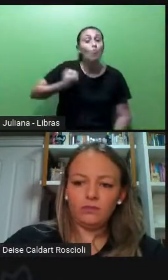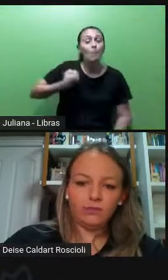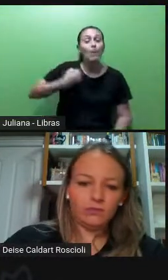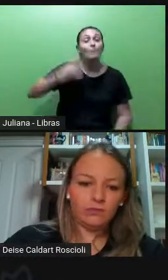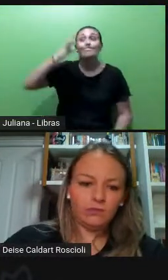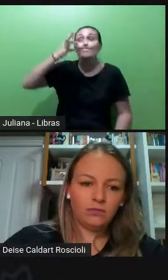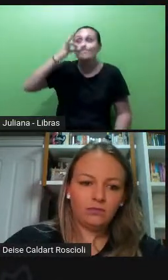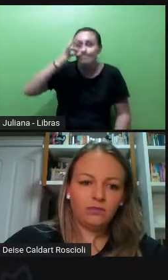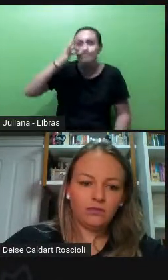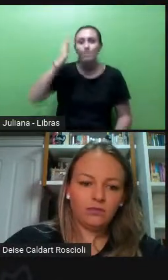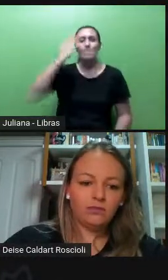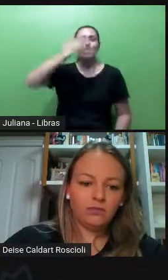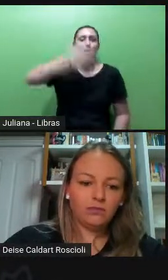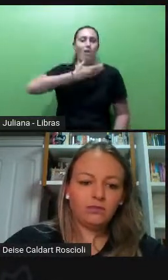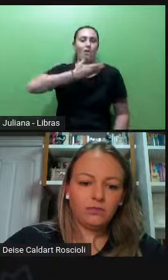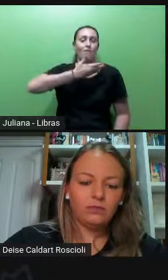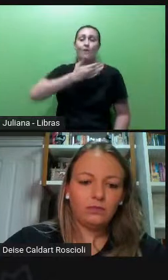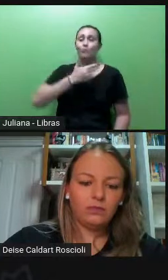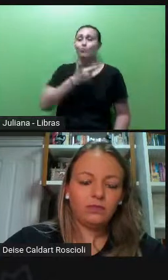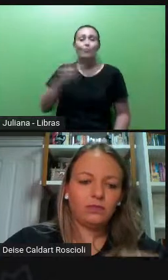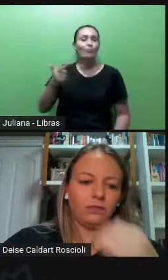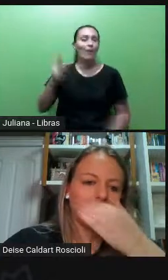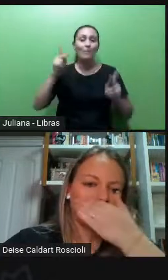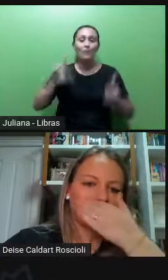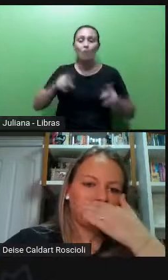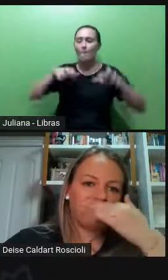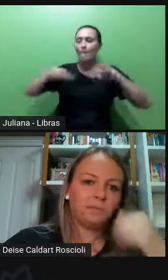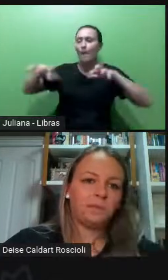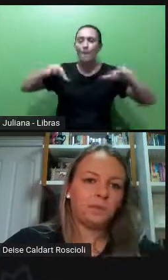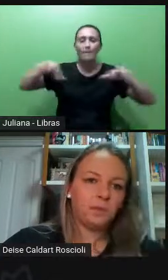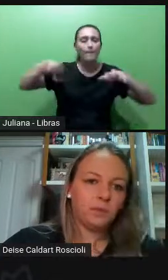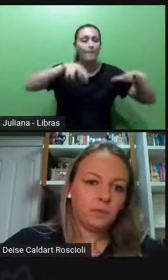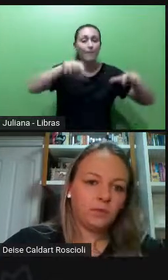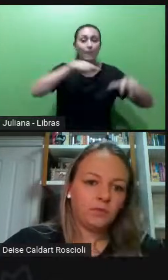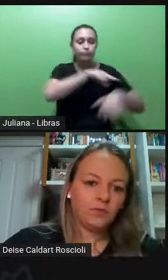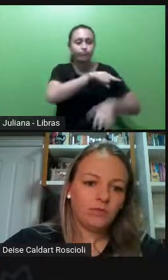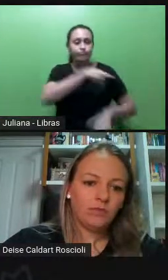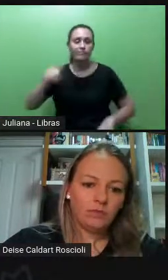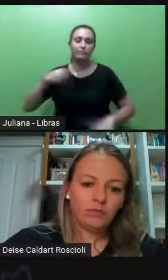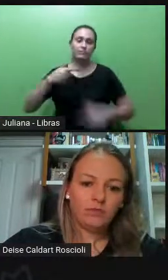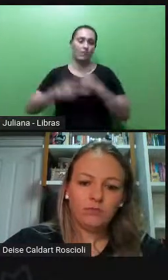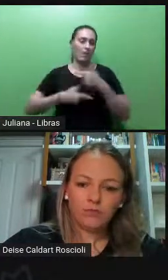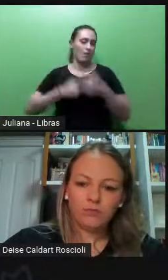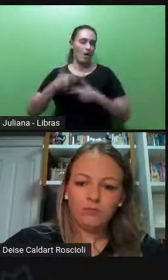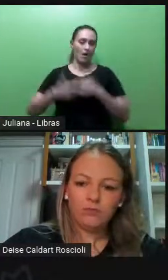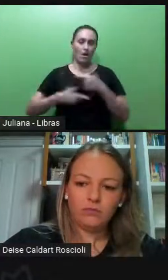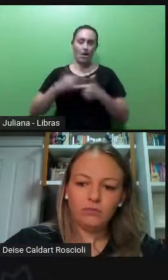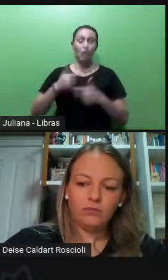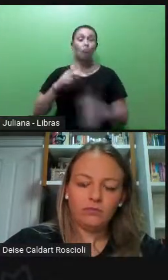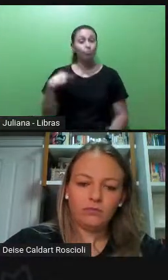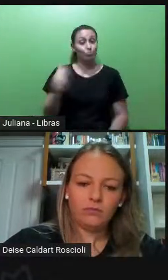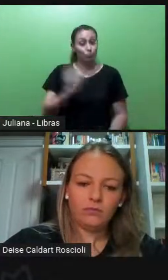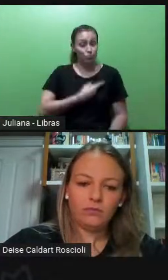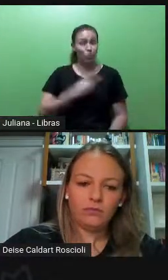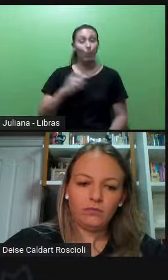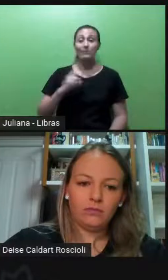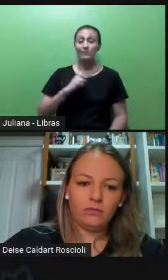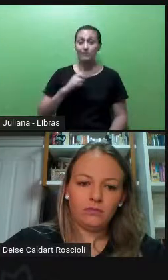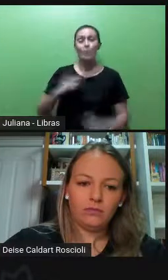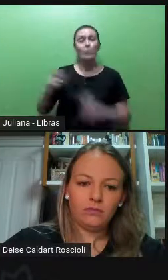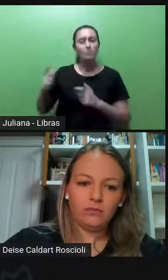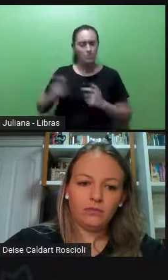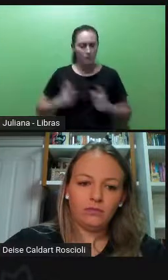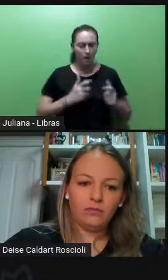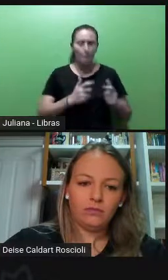de pessoas em todos os espaços organizacionais, em todos os campos de trabalho. Nós temos campos de trabalho que